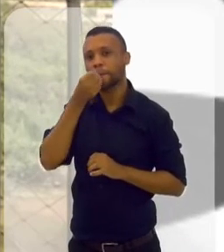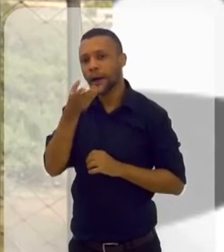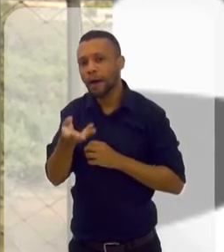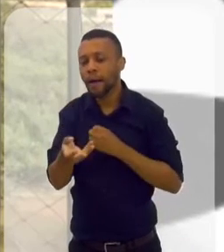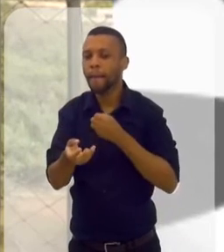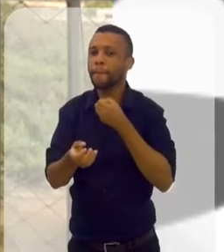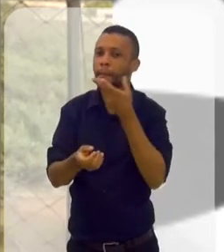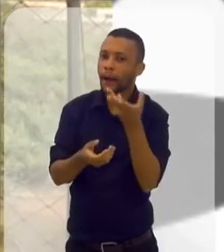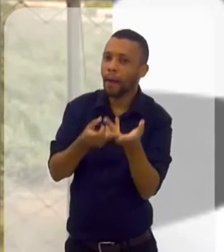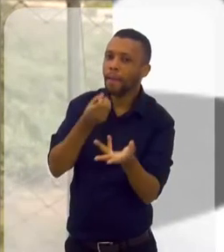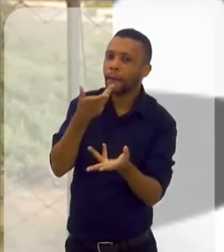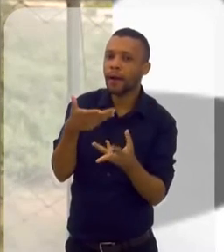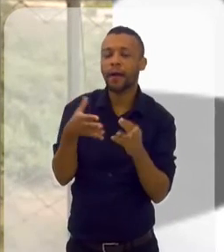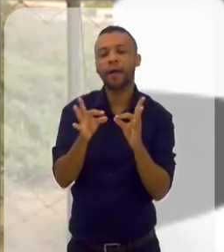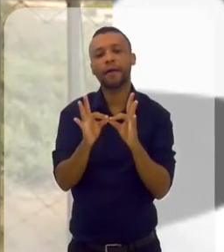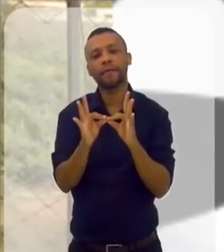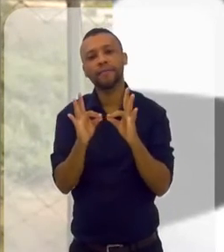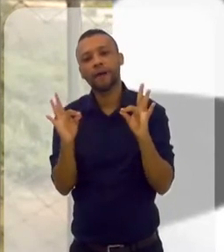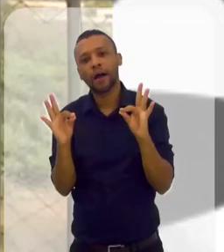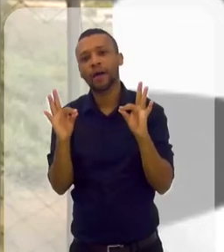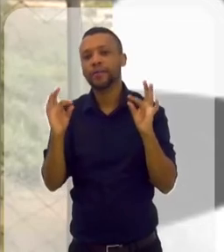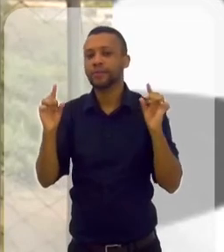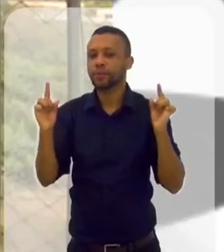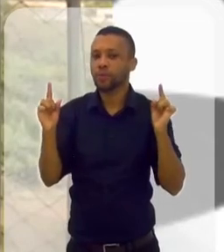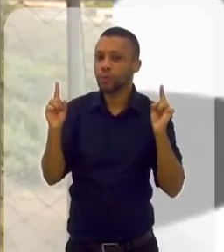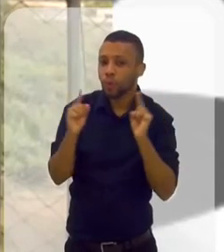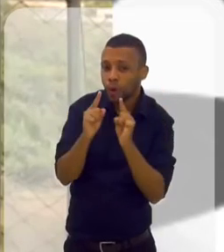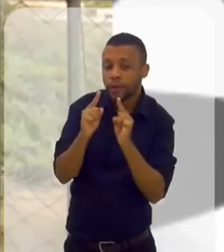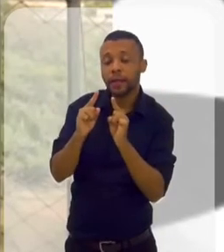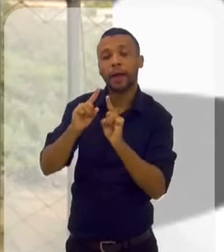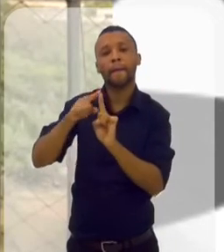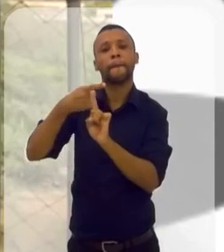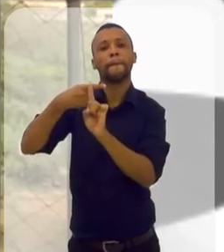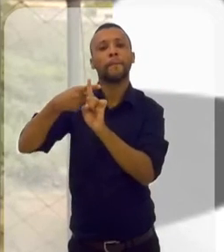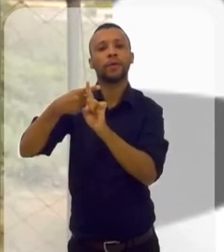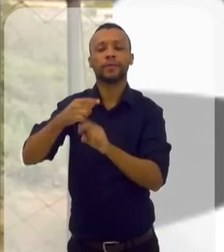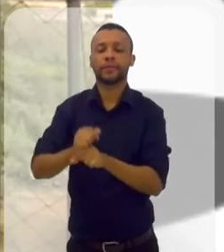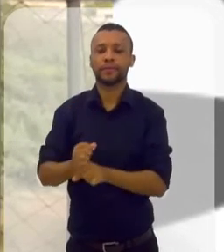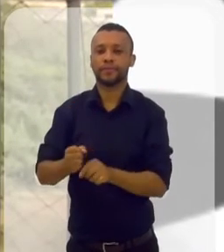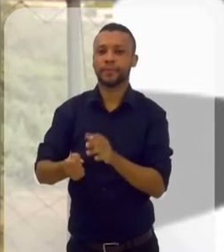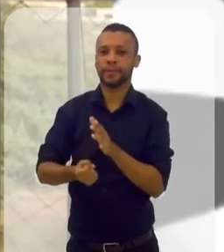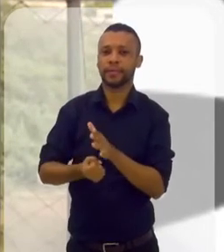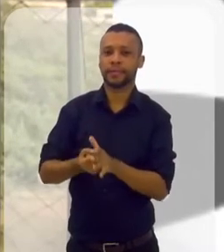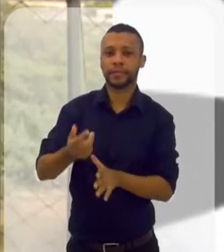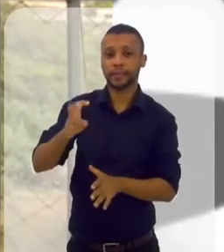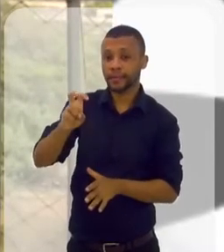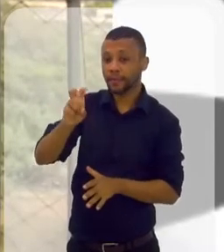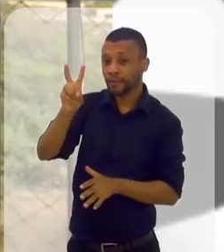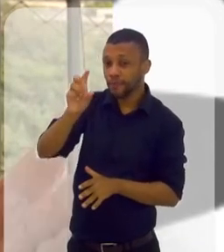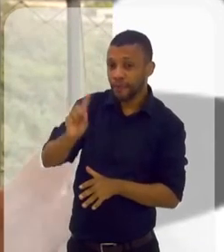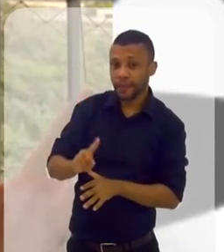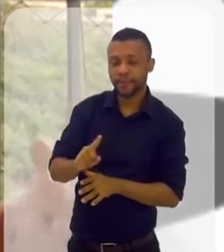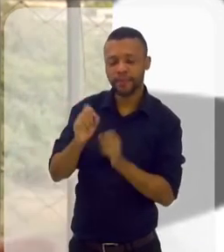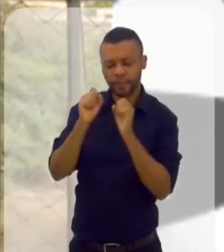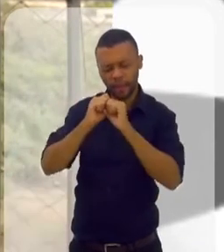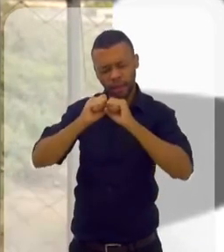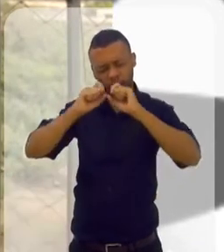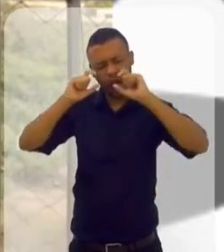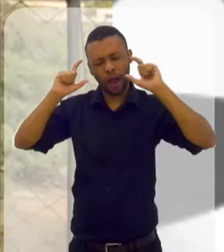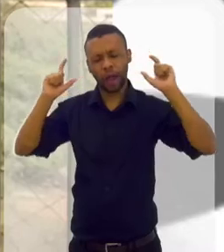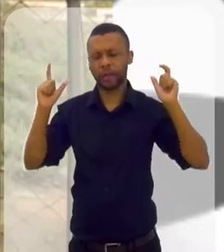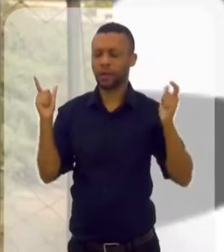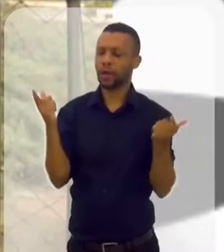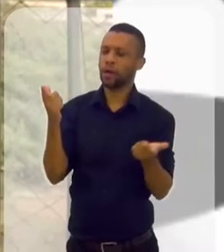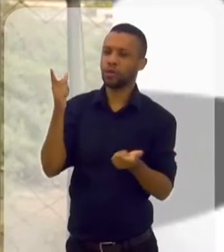Então, assim, repetições do quê? As frases têm que ser curtas e positivas. Então, você fala cinco vezes para você mesmo. Vamos supor que você acorda com muito